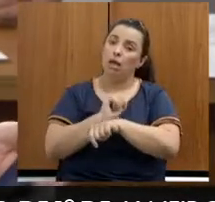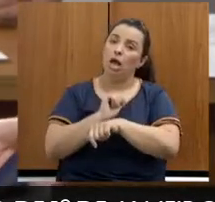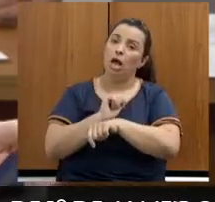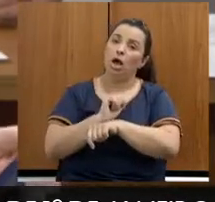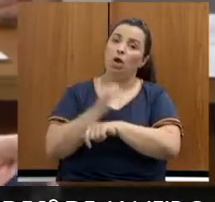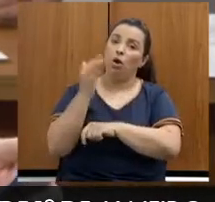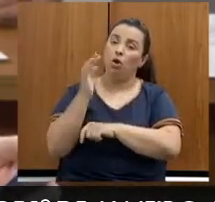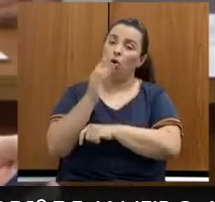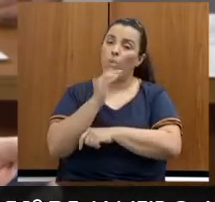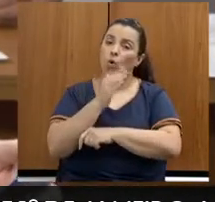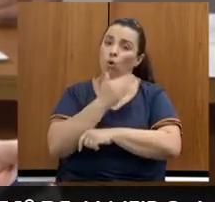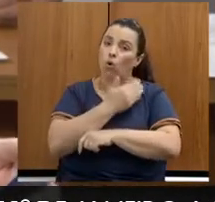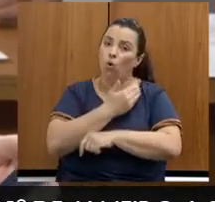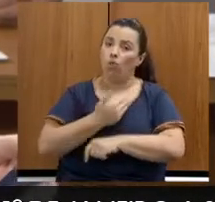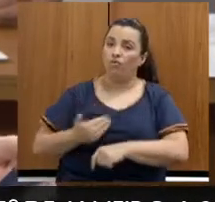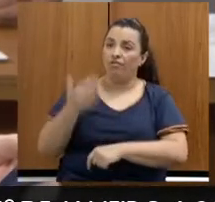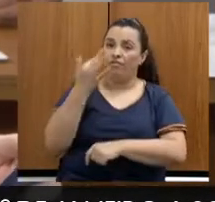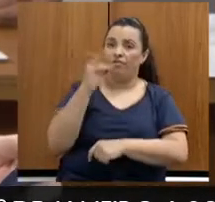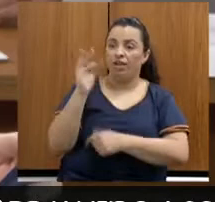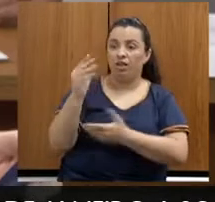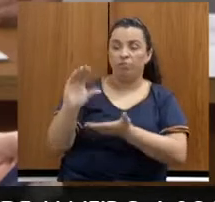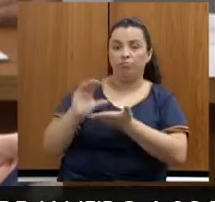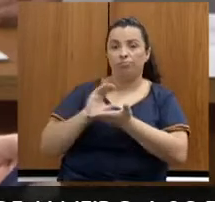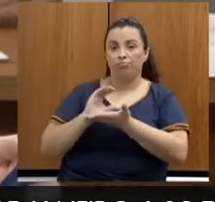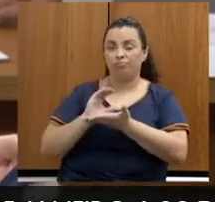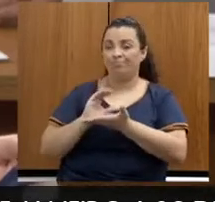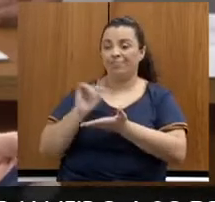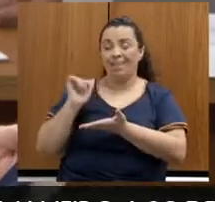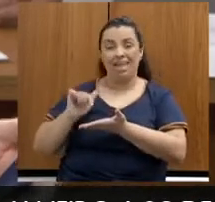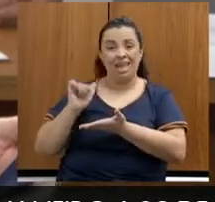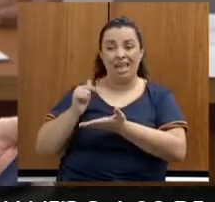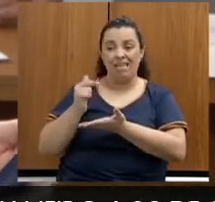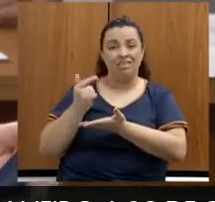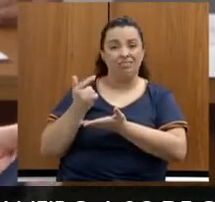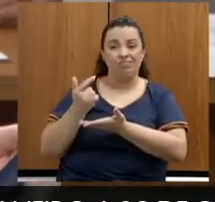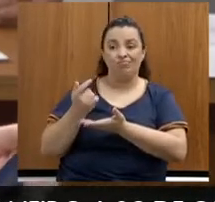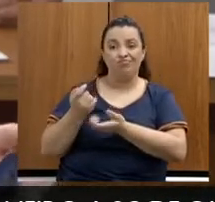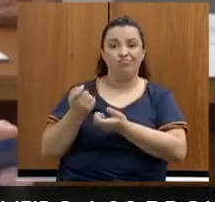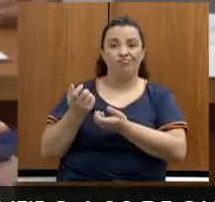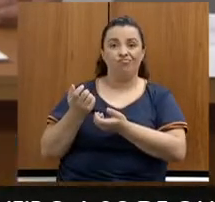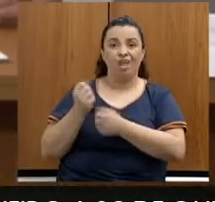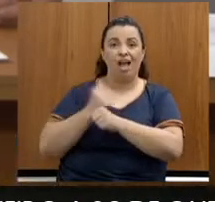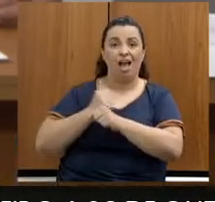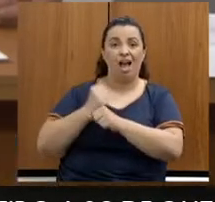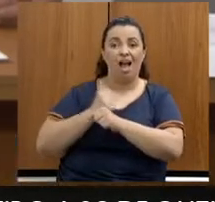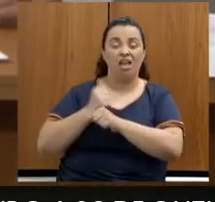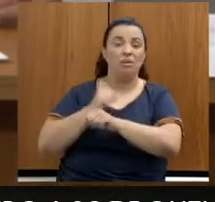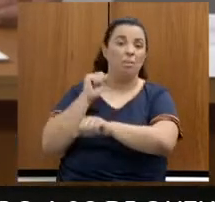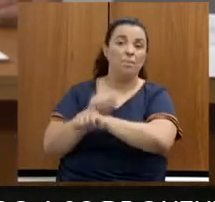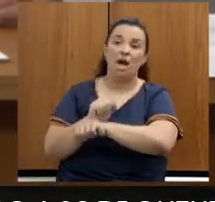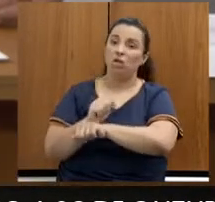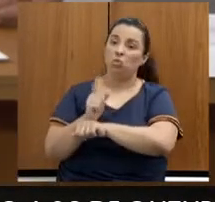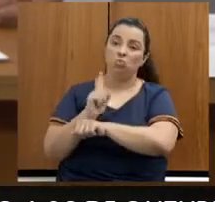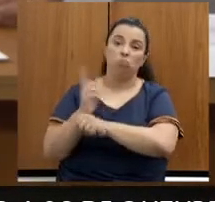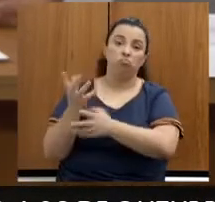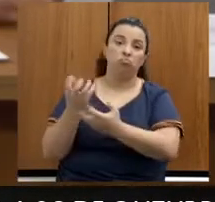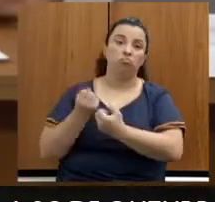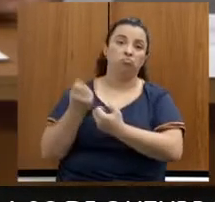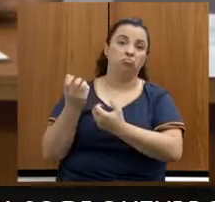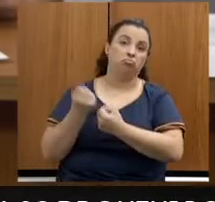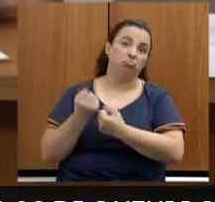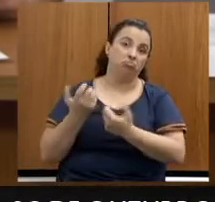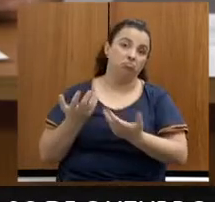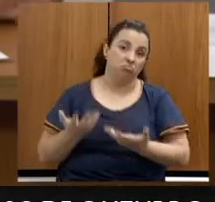Não recebemos esses recursos do FAT há anos. Então, nós temos uma previsão ainda